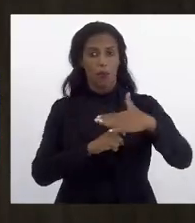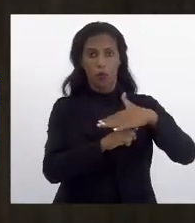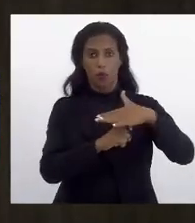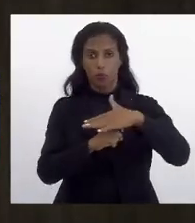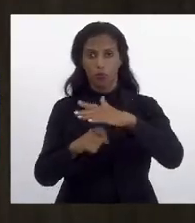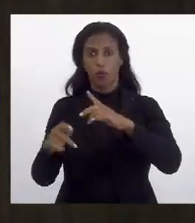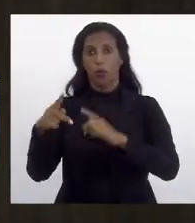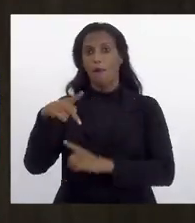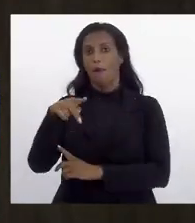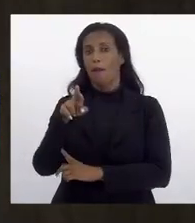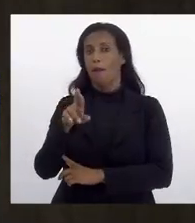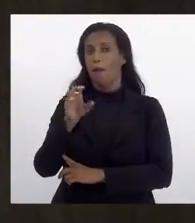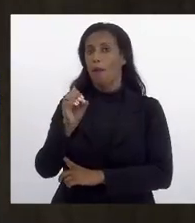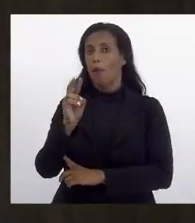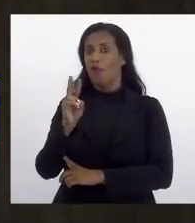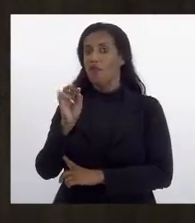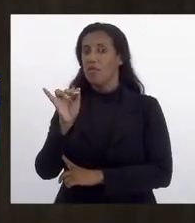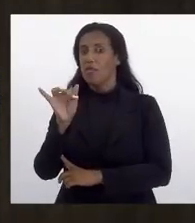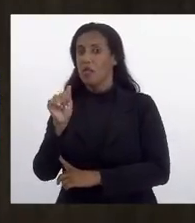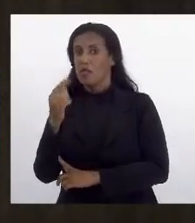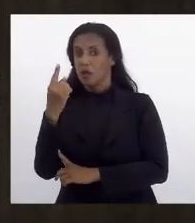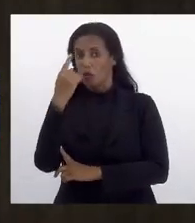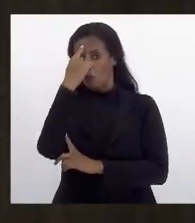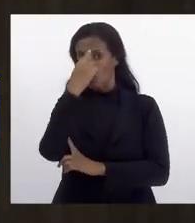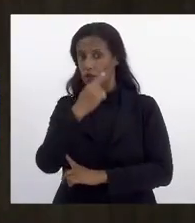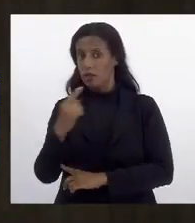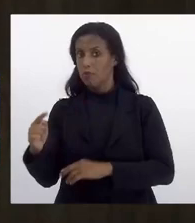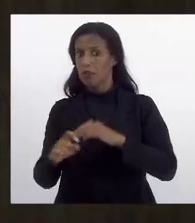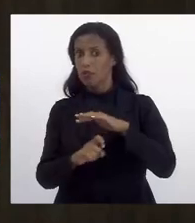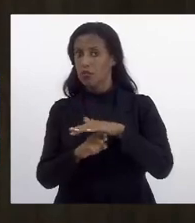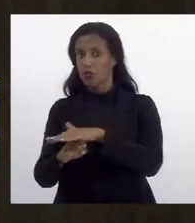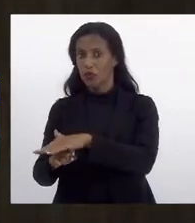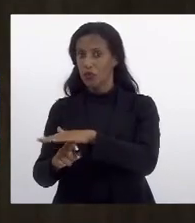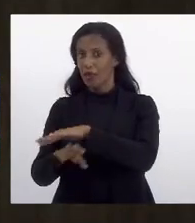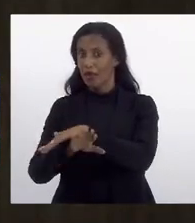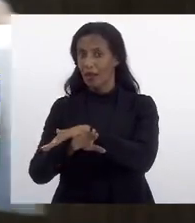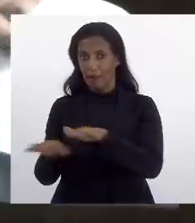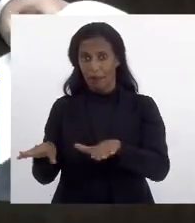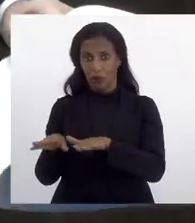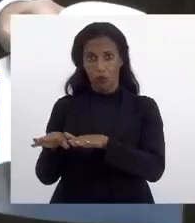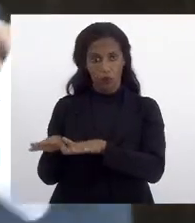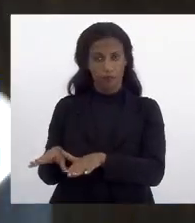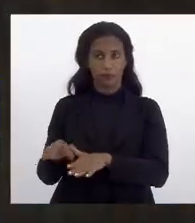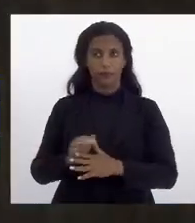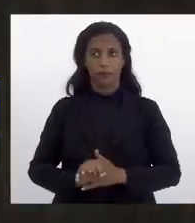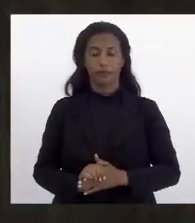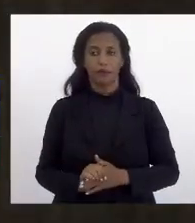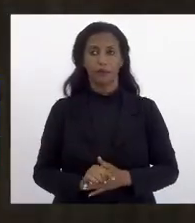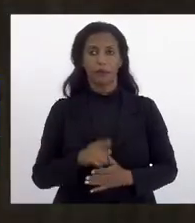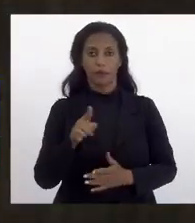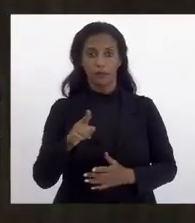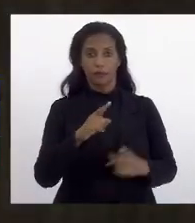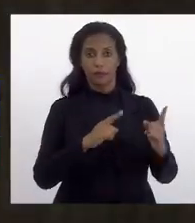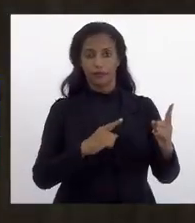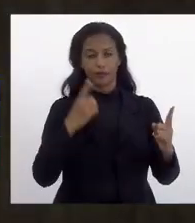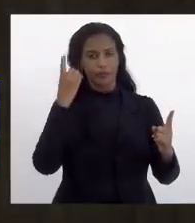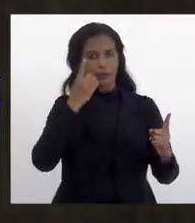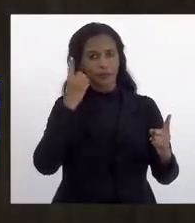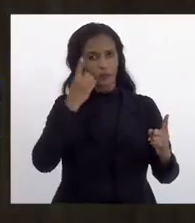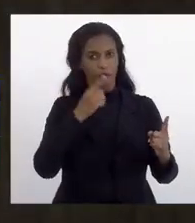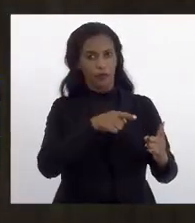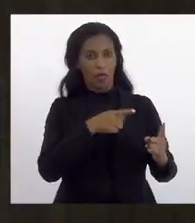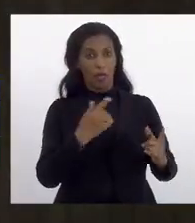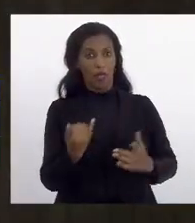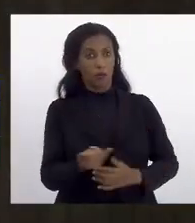Providência. Durante uma semana de feira. ponto. O projeto acaba ali. O projeto da deputada Dani Montero é um projeto